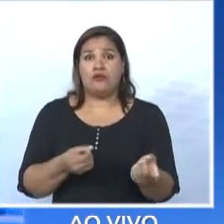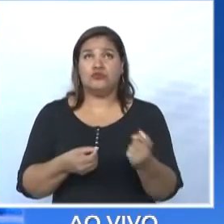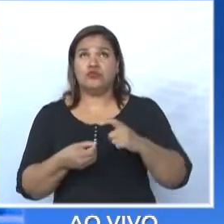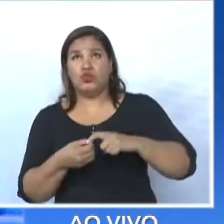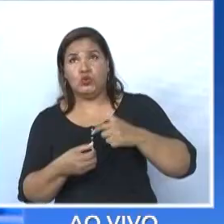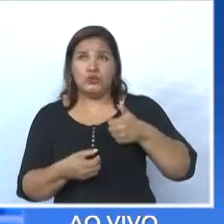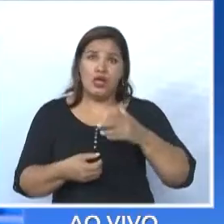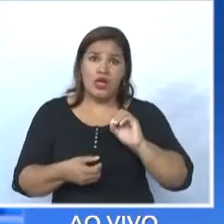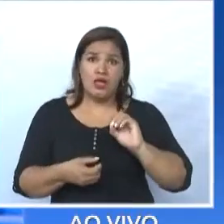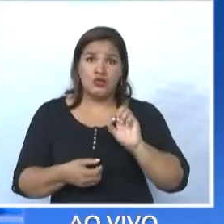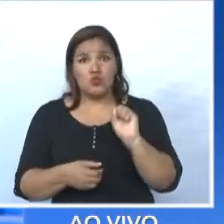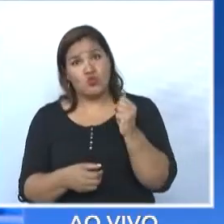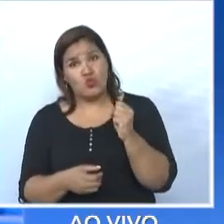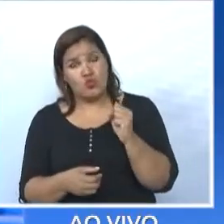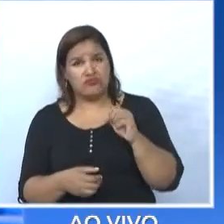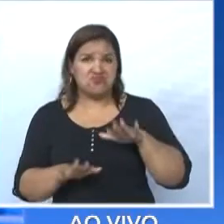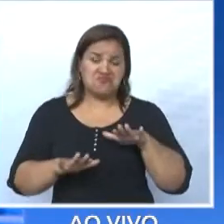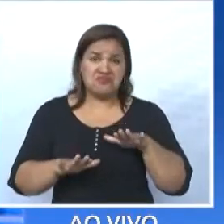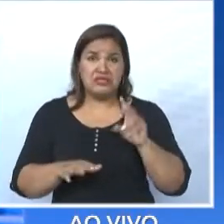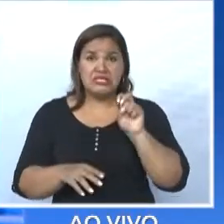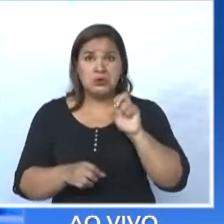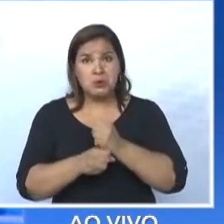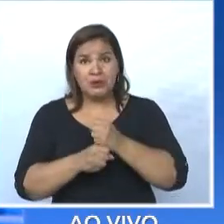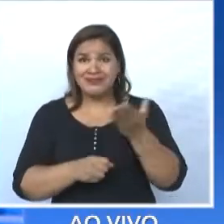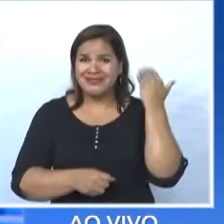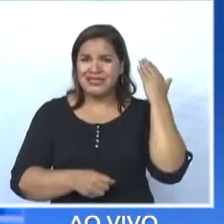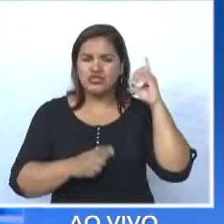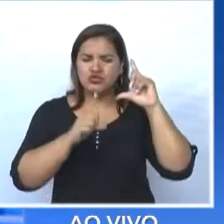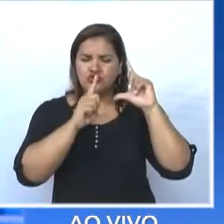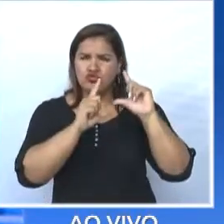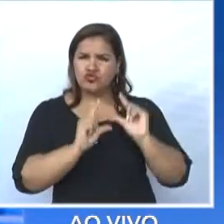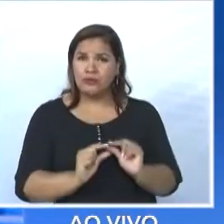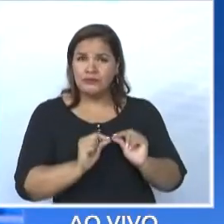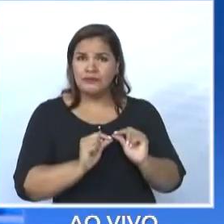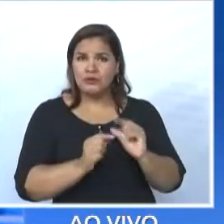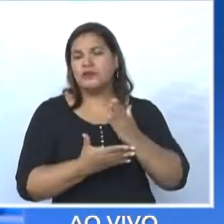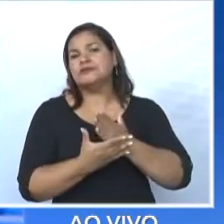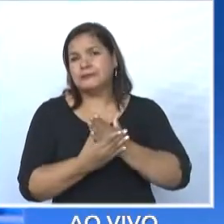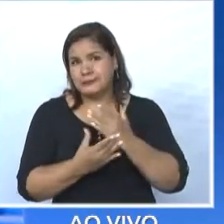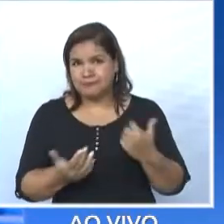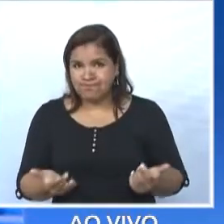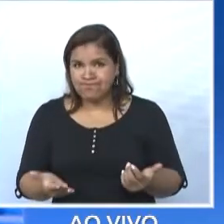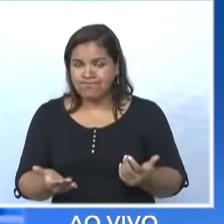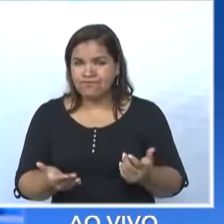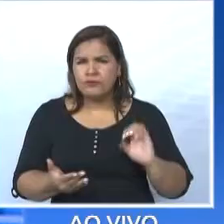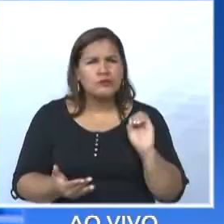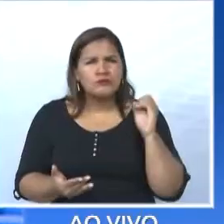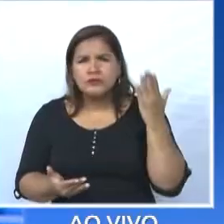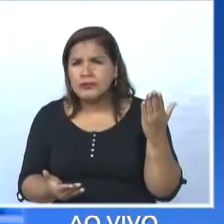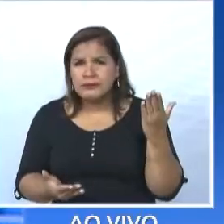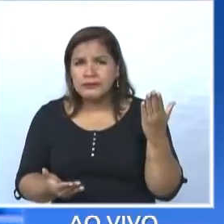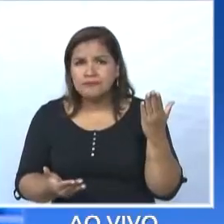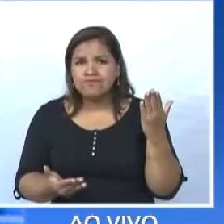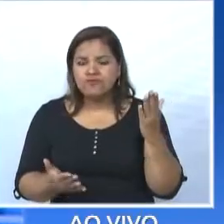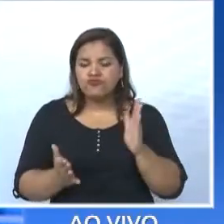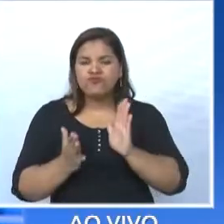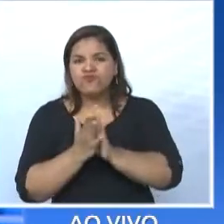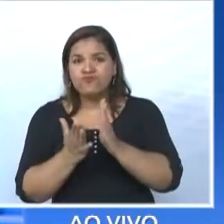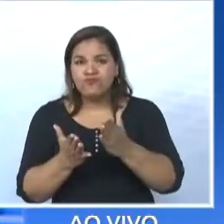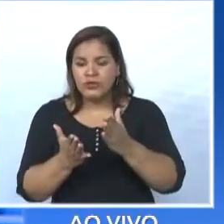8, porque cinco anos atrás vai diminuir o número de ações. O que acontece? Não impactou nos precatórios,